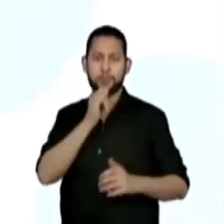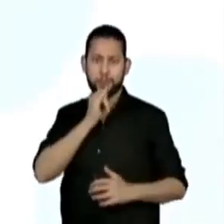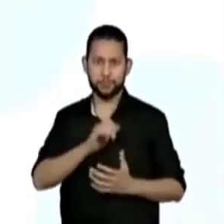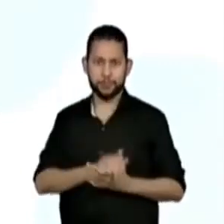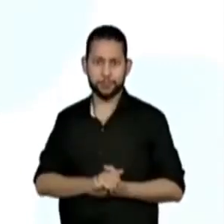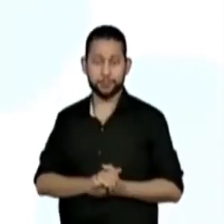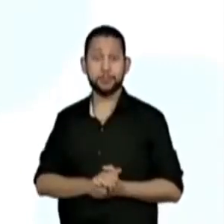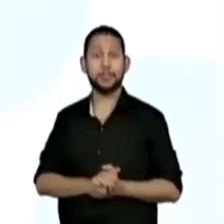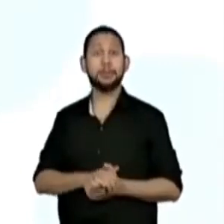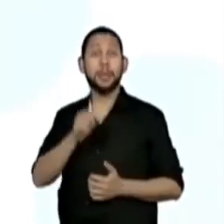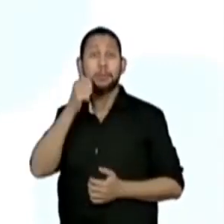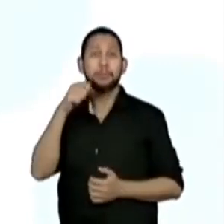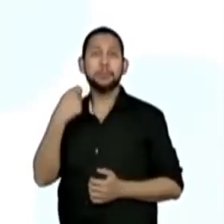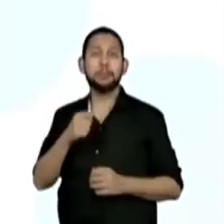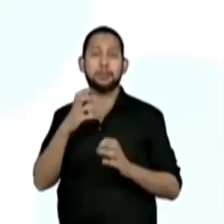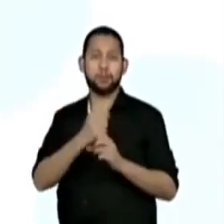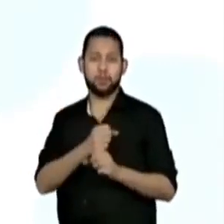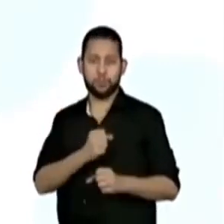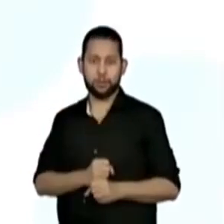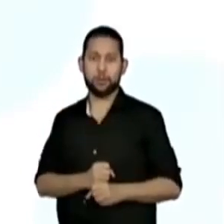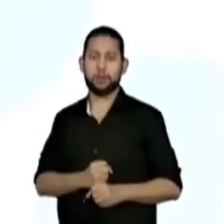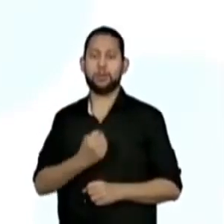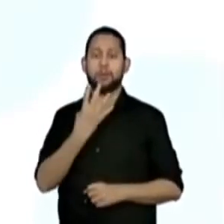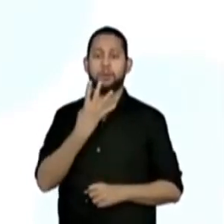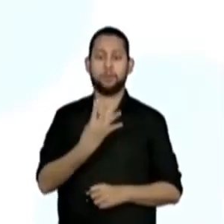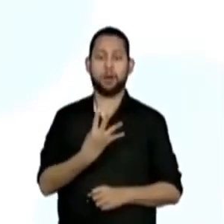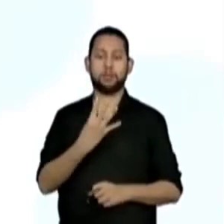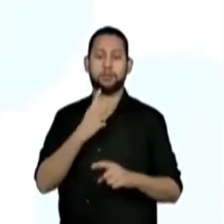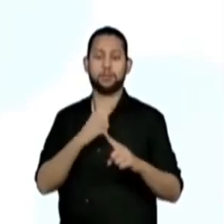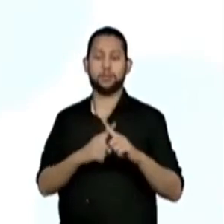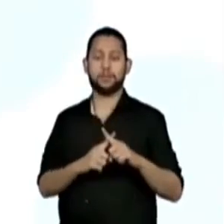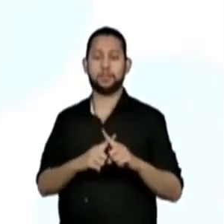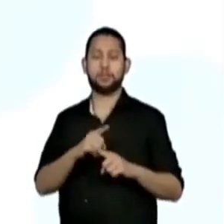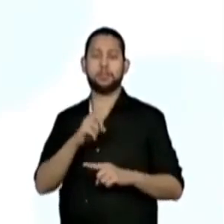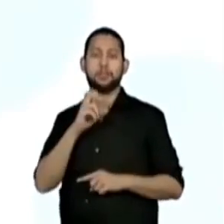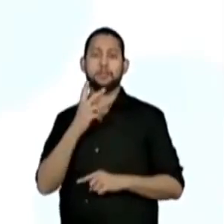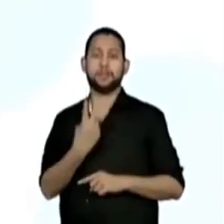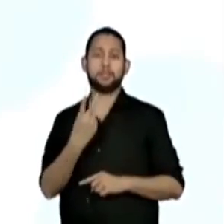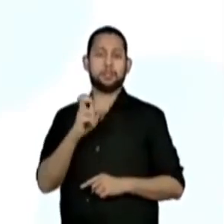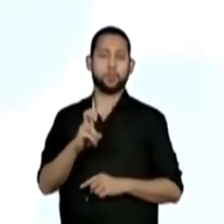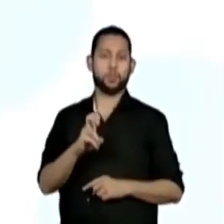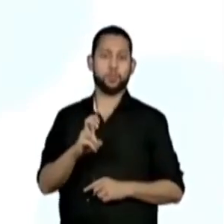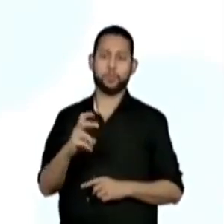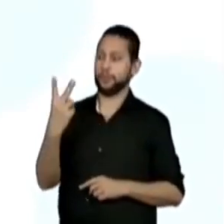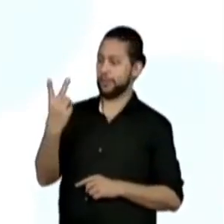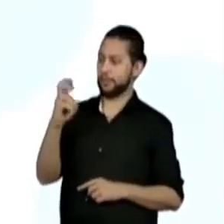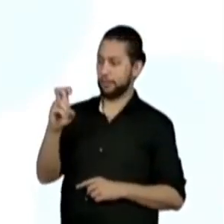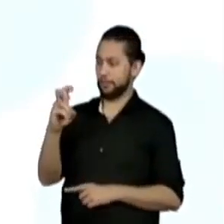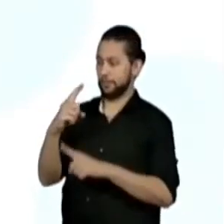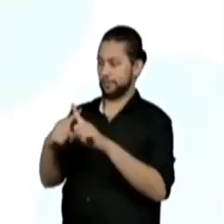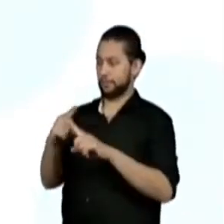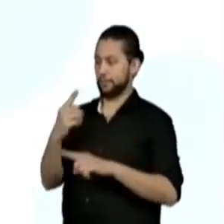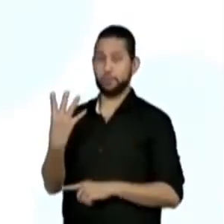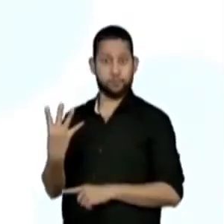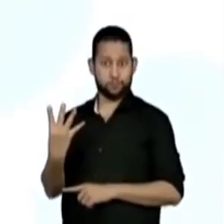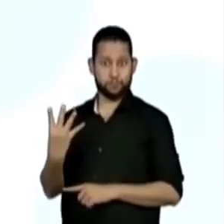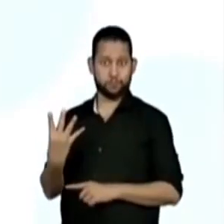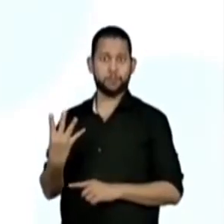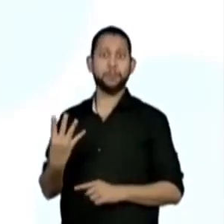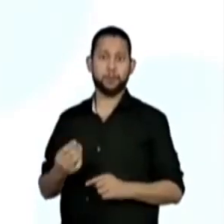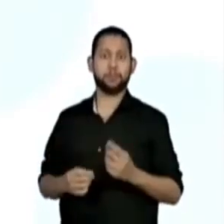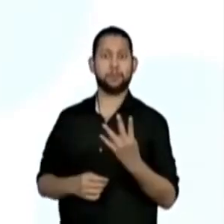Ela precisava calcular 4 vezes 25. Esse é o número que ela